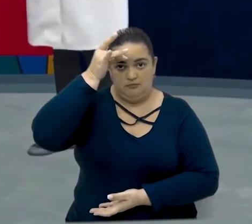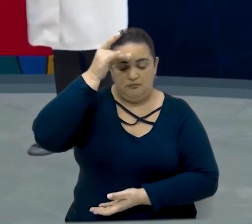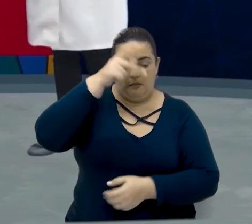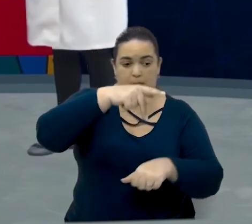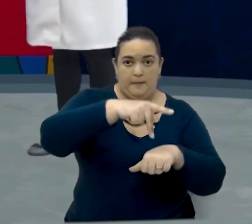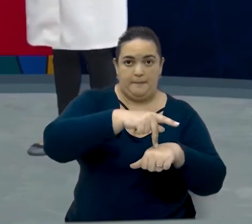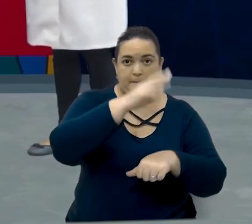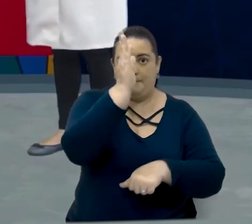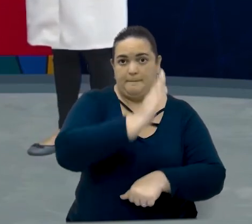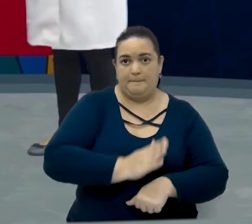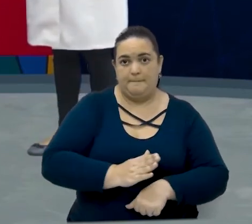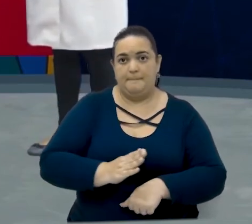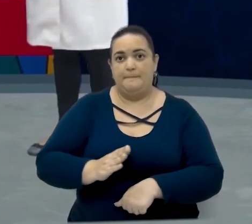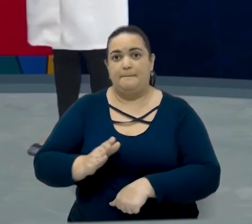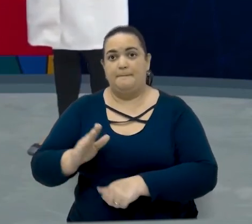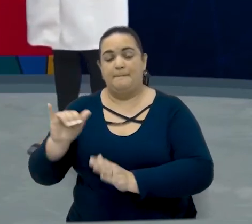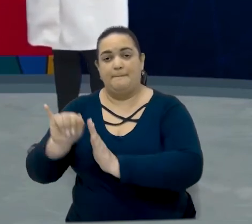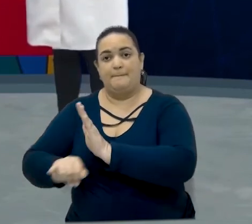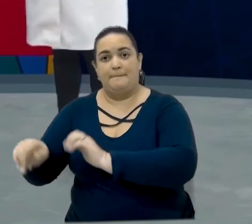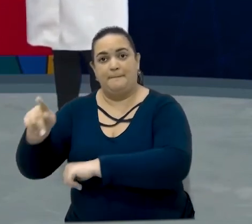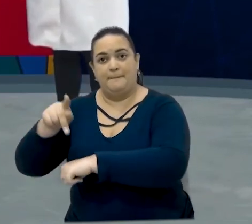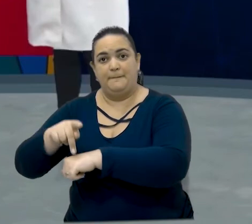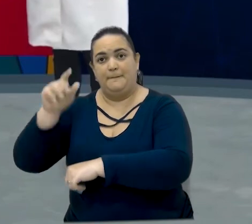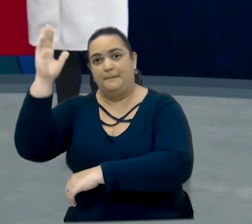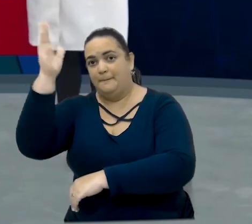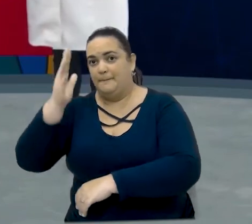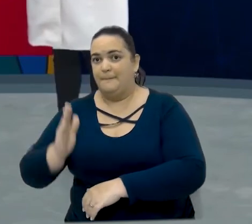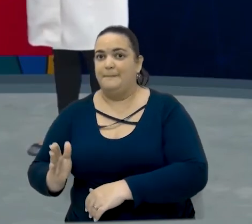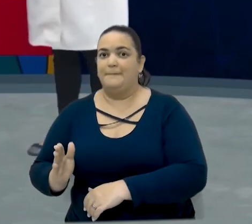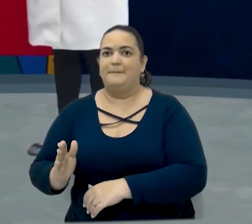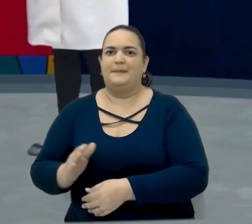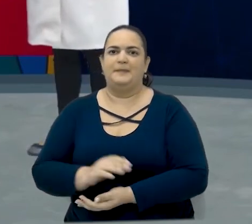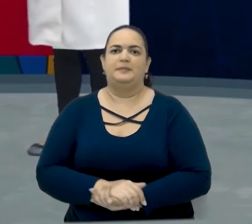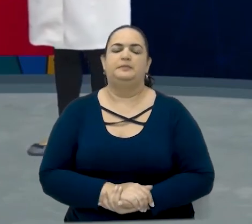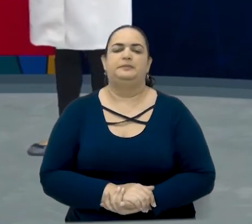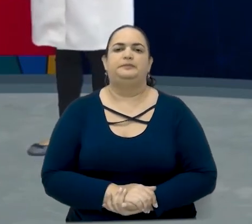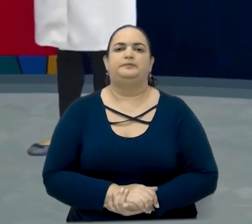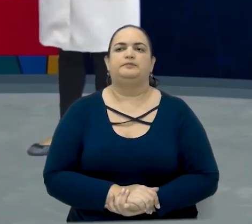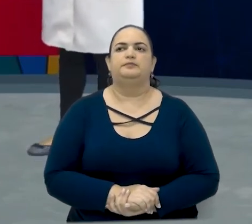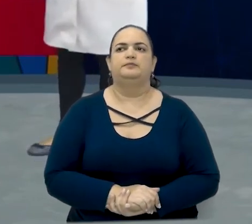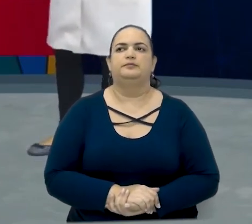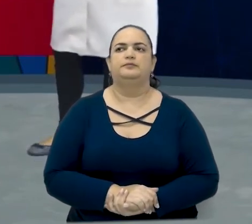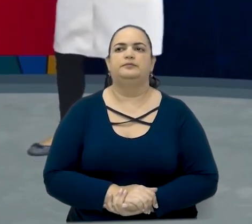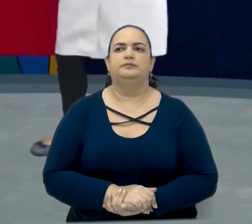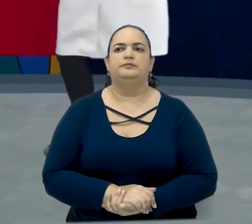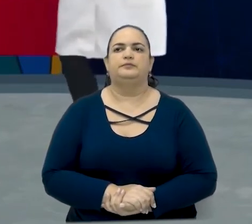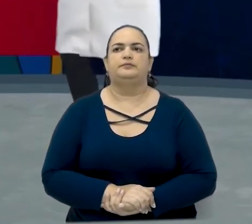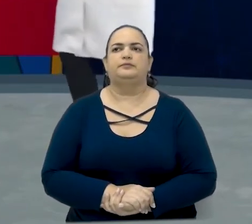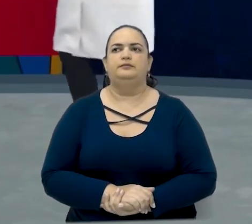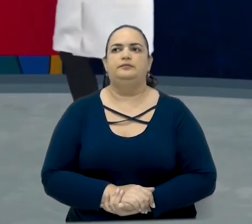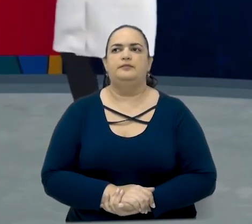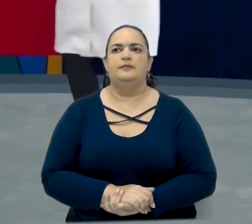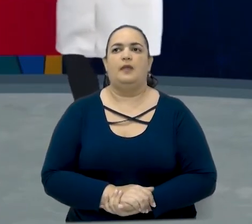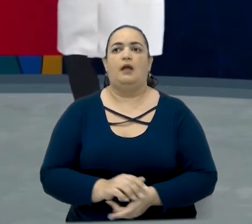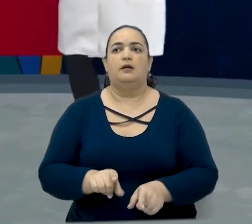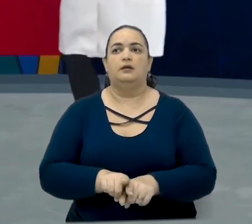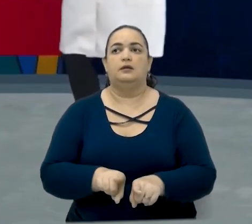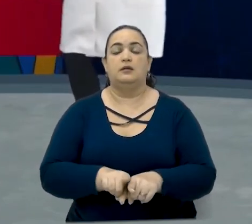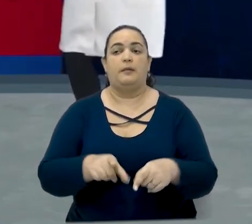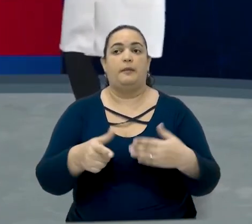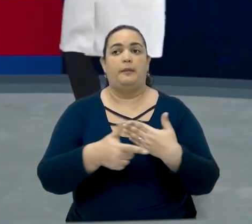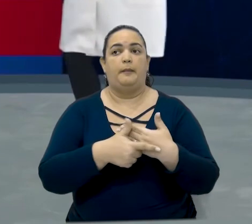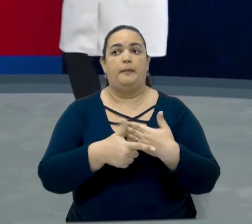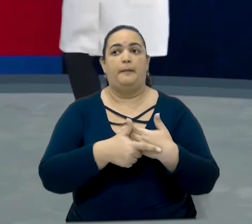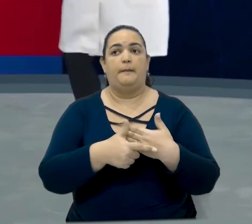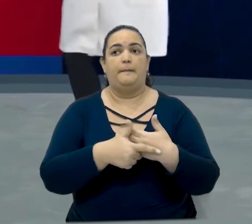Brasil, Brazilian. Brasil, brasileiro ou brasileira. Vamos rever o nosso último personagem, né? Que nos ajudou aqui,